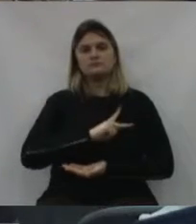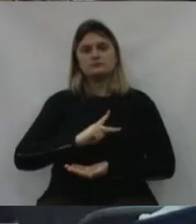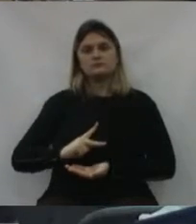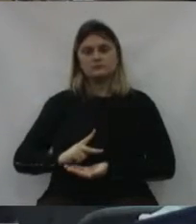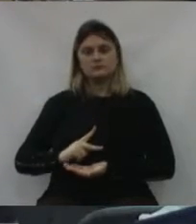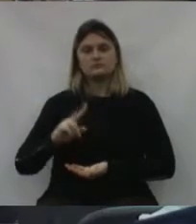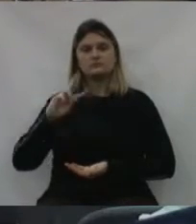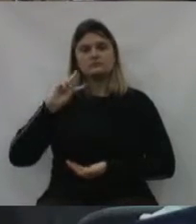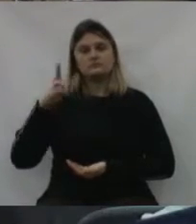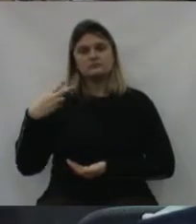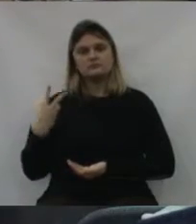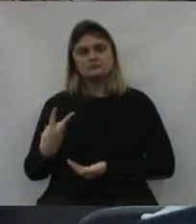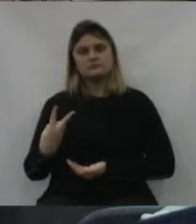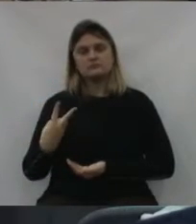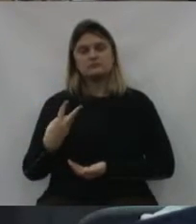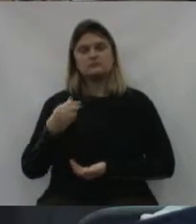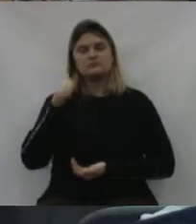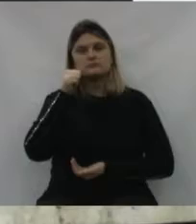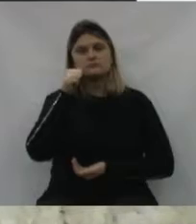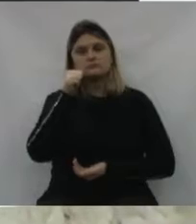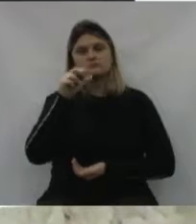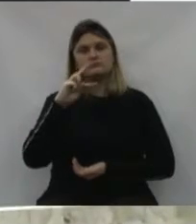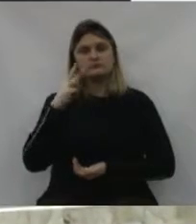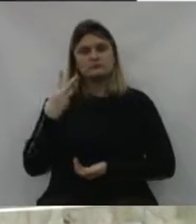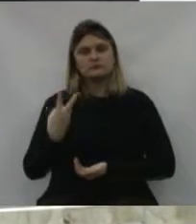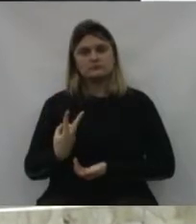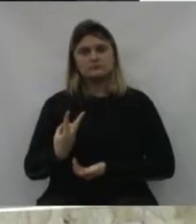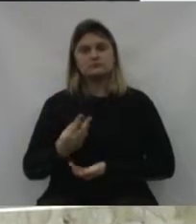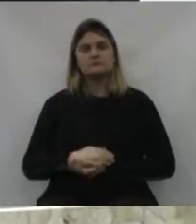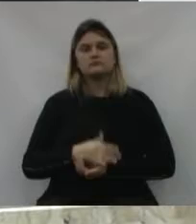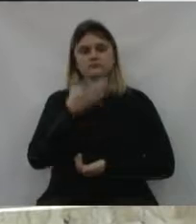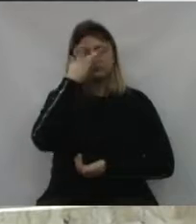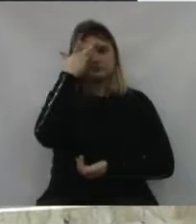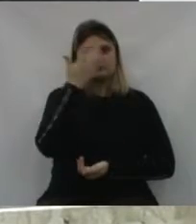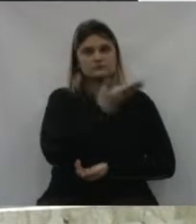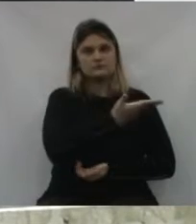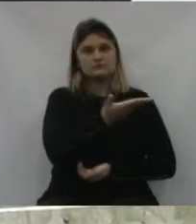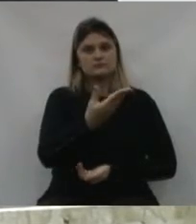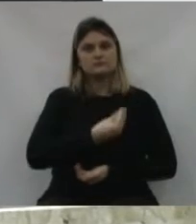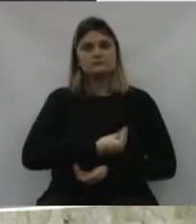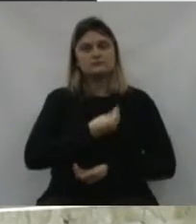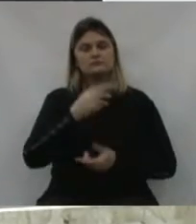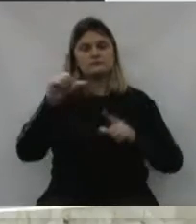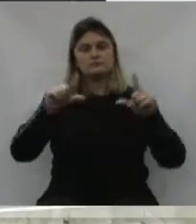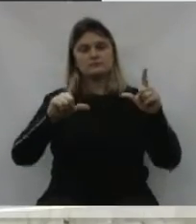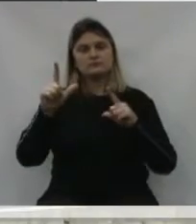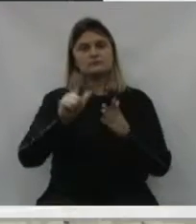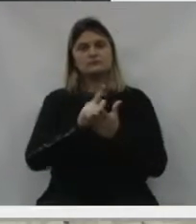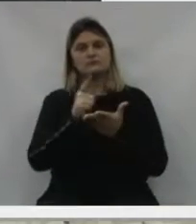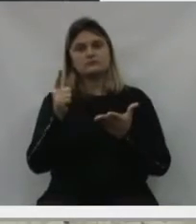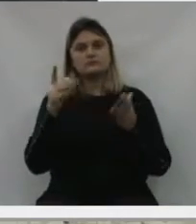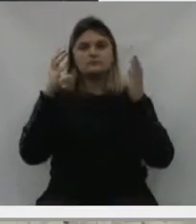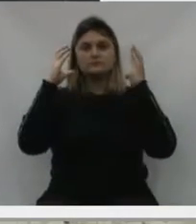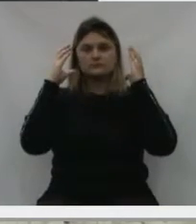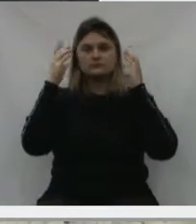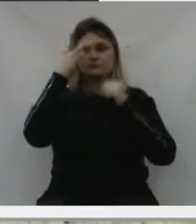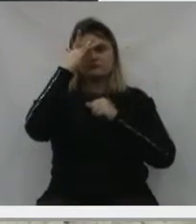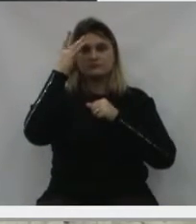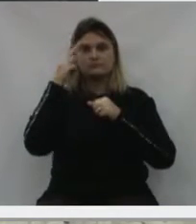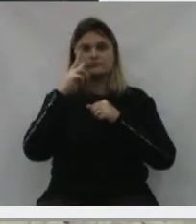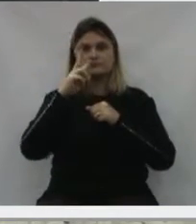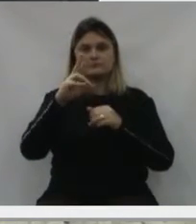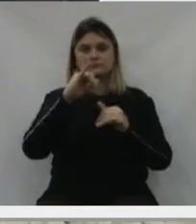Senhor Presidente, senhores vereadores, vereadoras, munícipes presentes, a imprensa, falada,